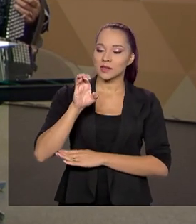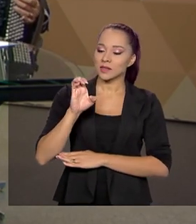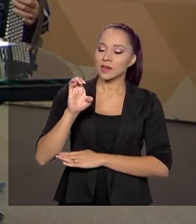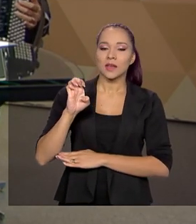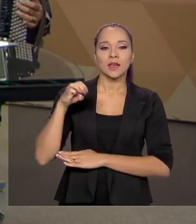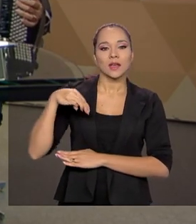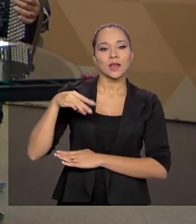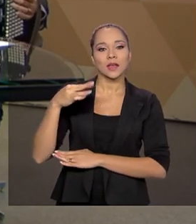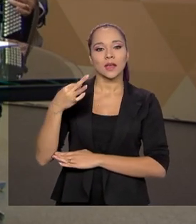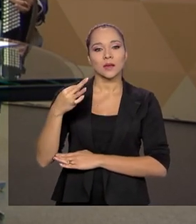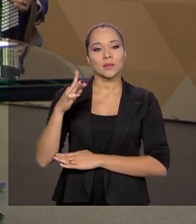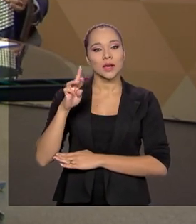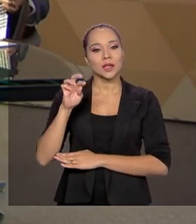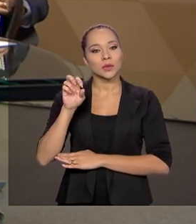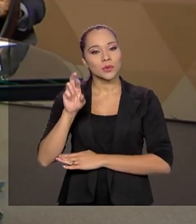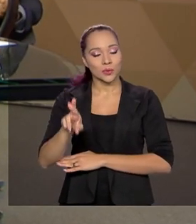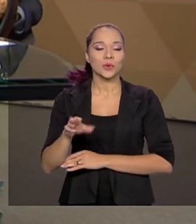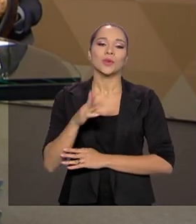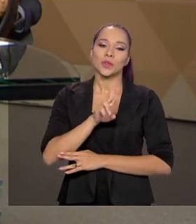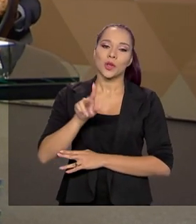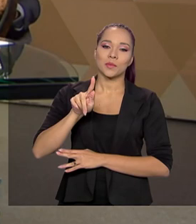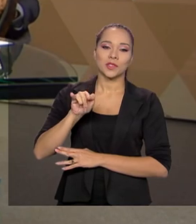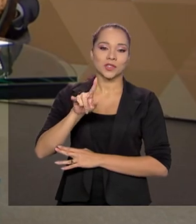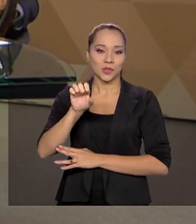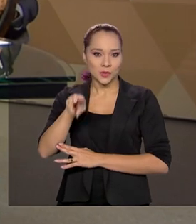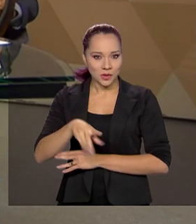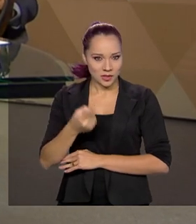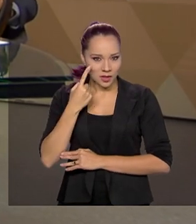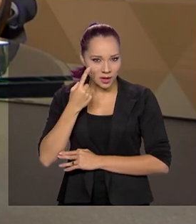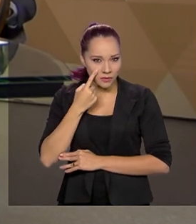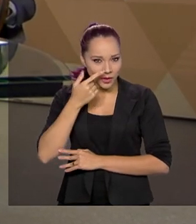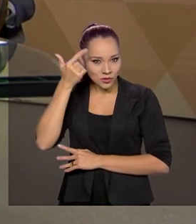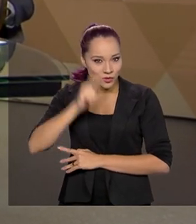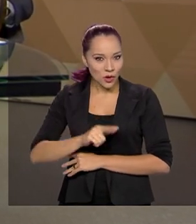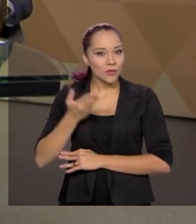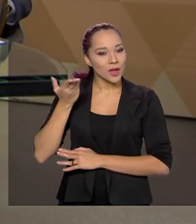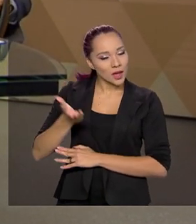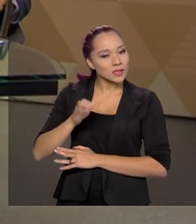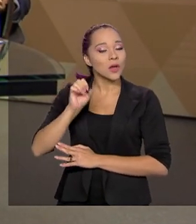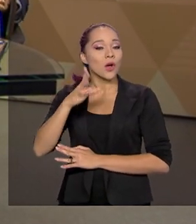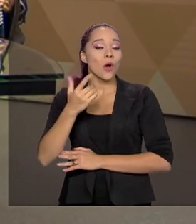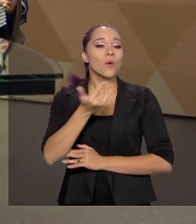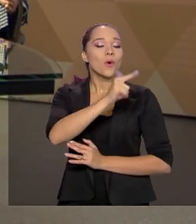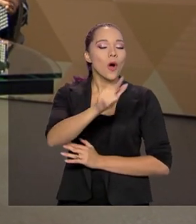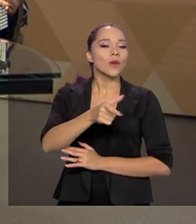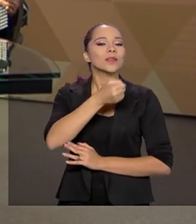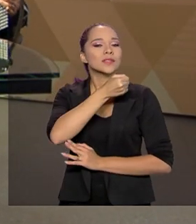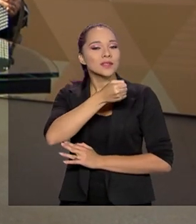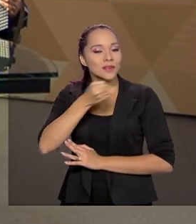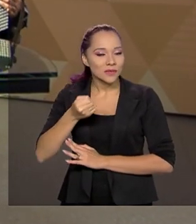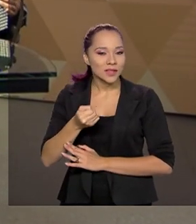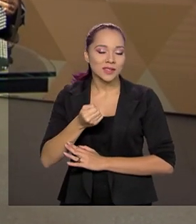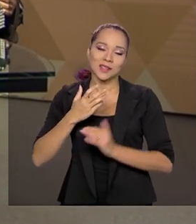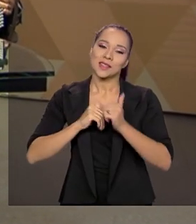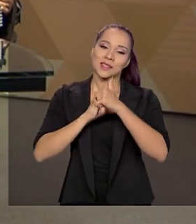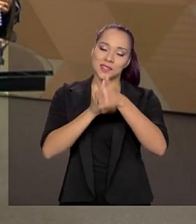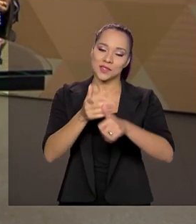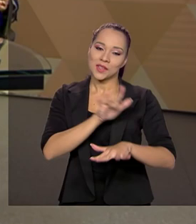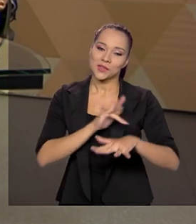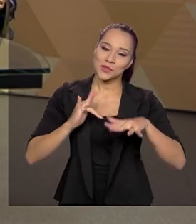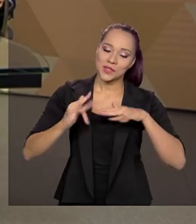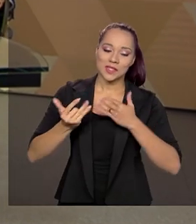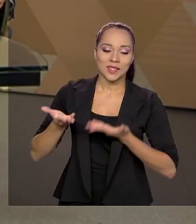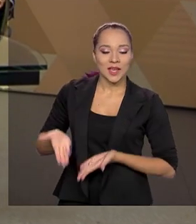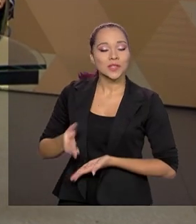Embratur, Gilson Machado. E se você quiser rever esta ou outras entrevistas, siga nossas redes